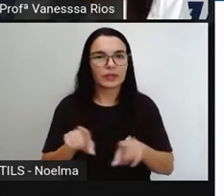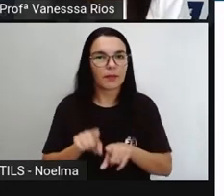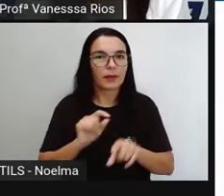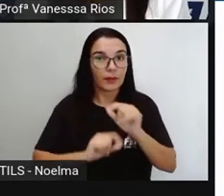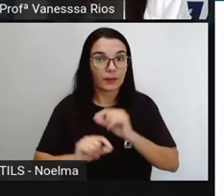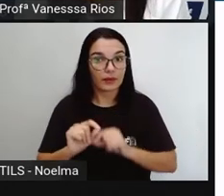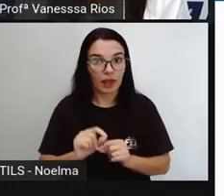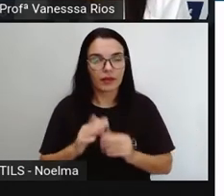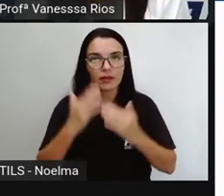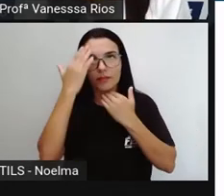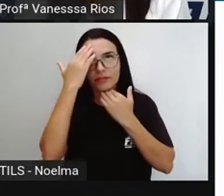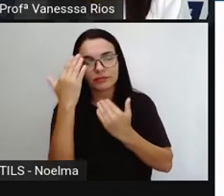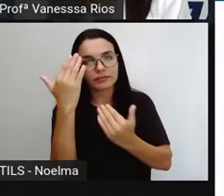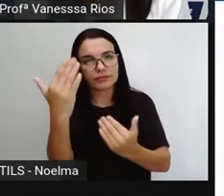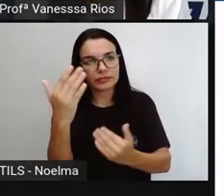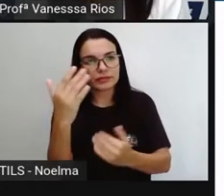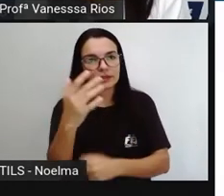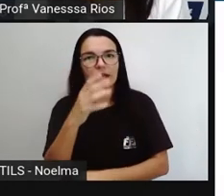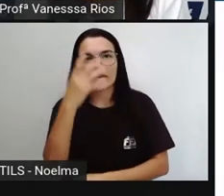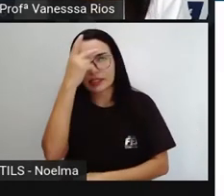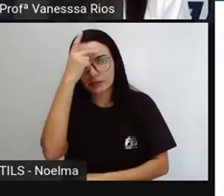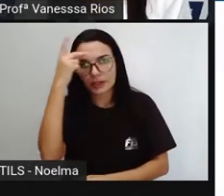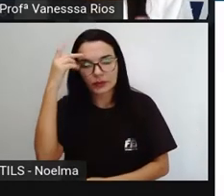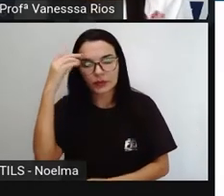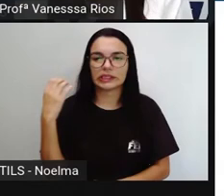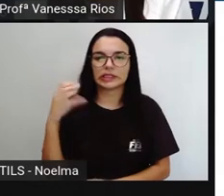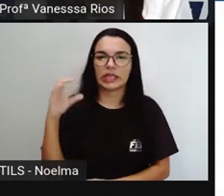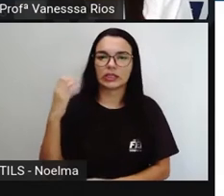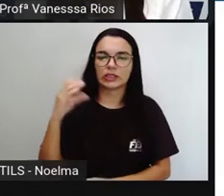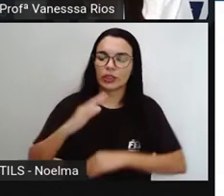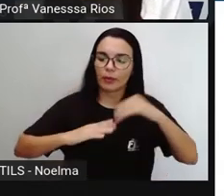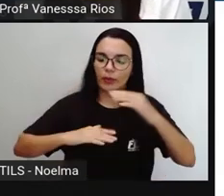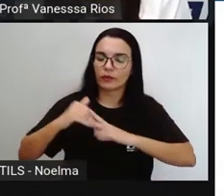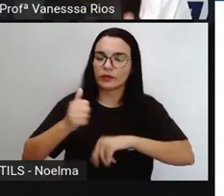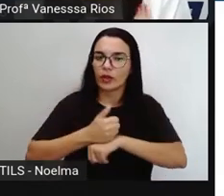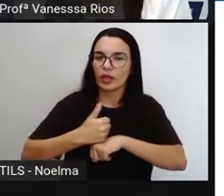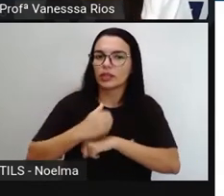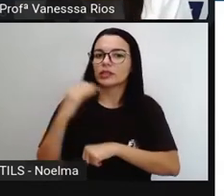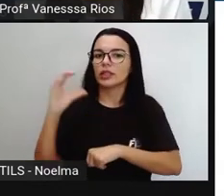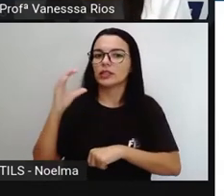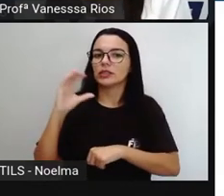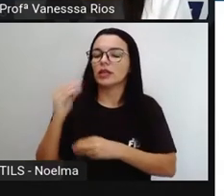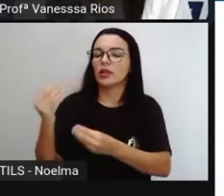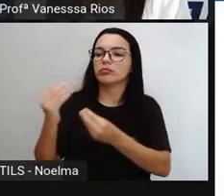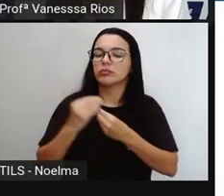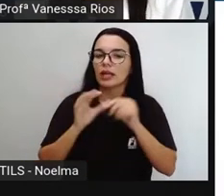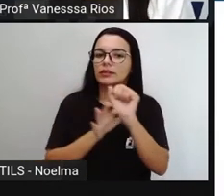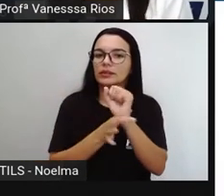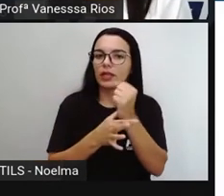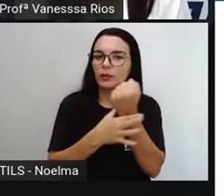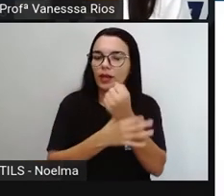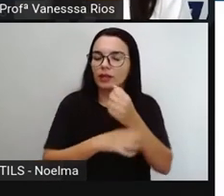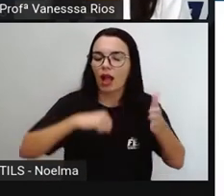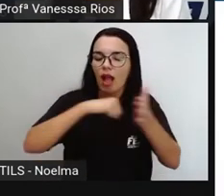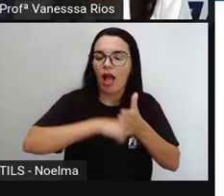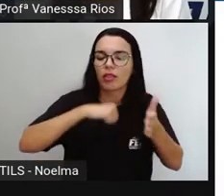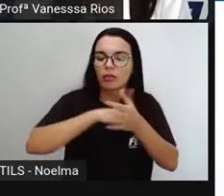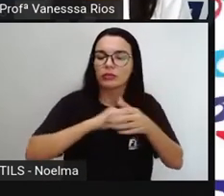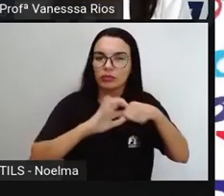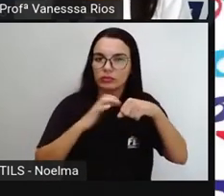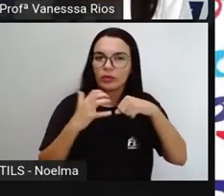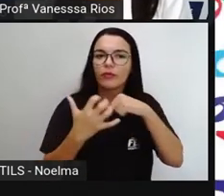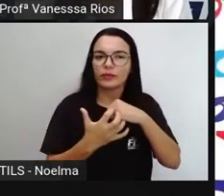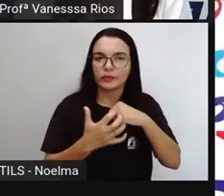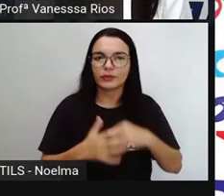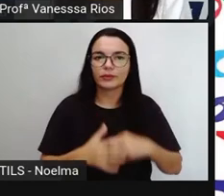aí a agradecer aos cientistas por nos proporcionarem mais segurança na luta contra a COVID-19